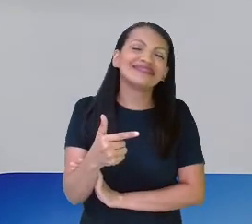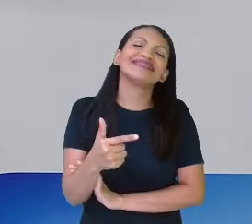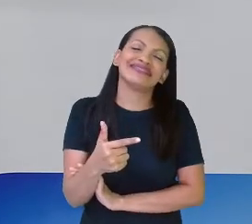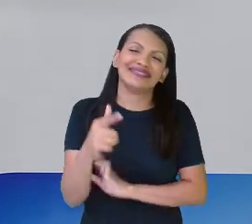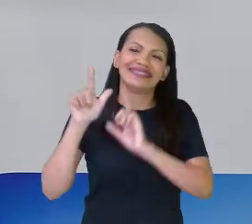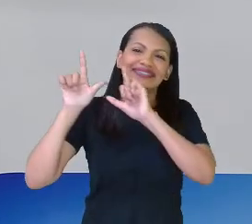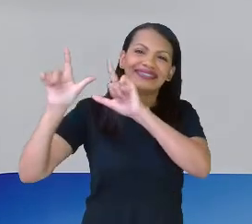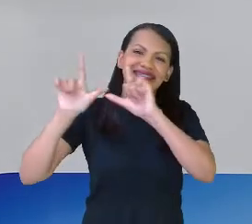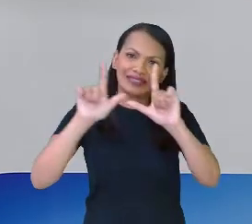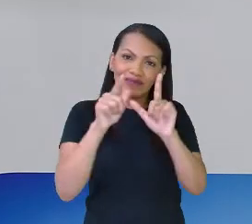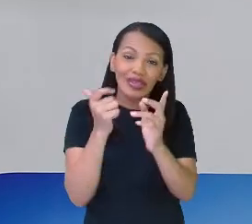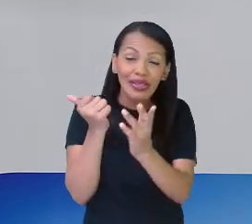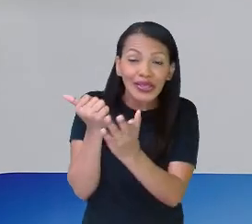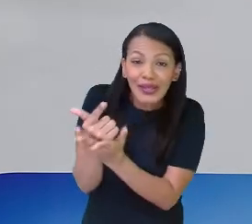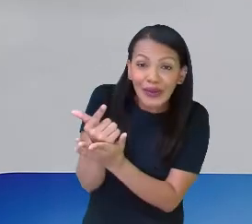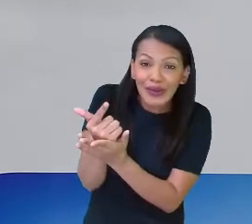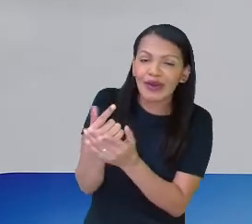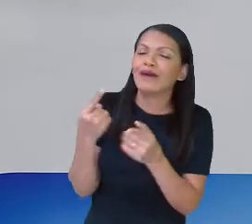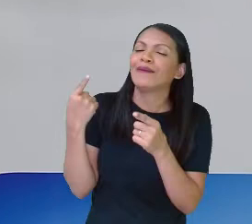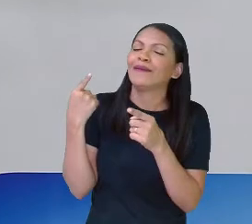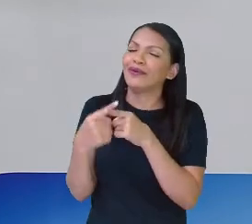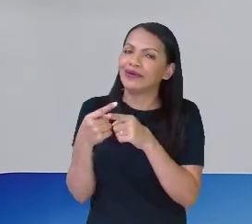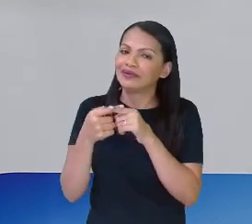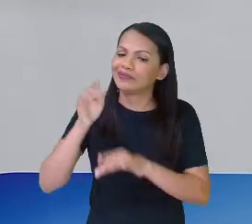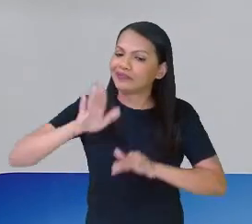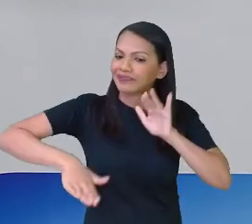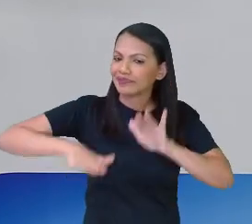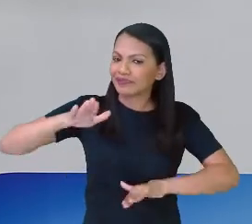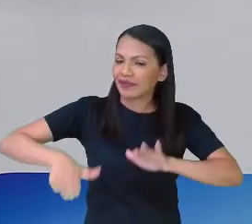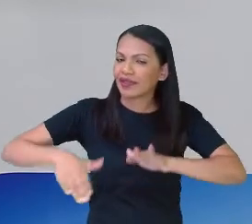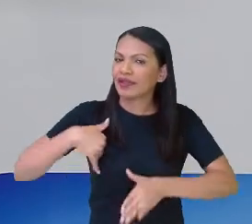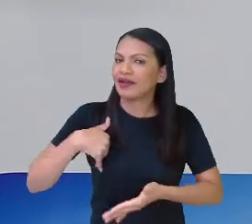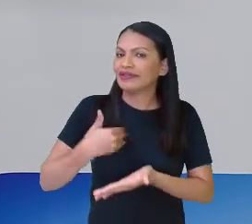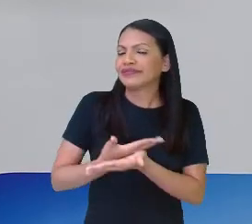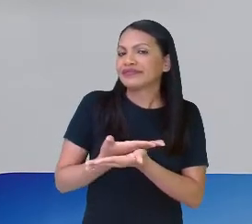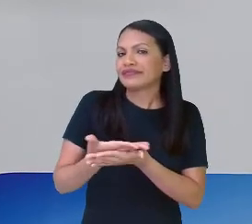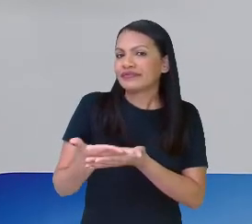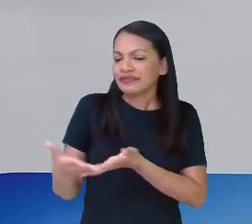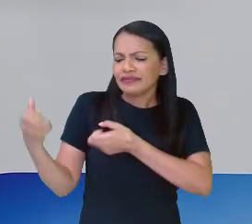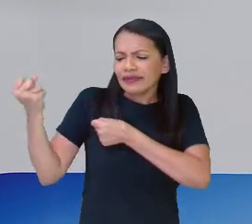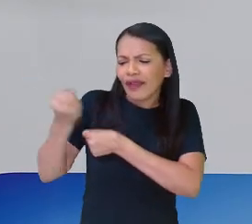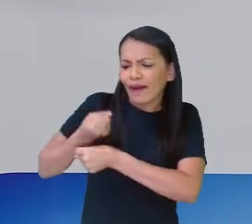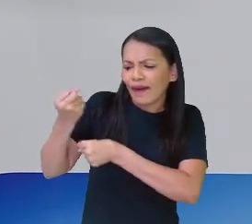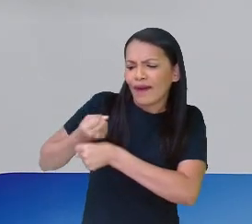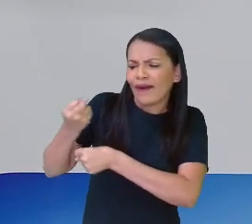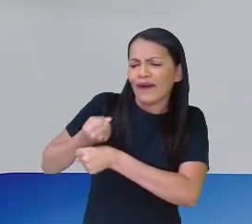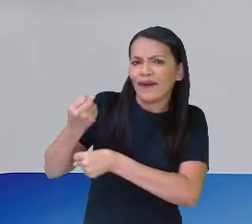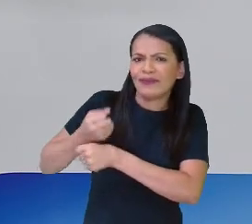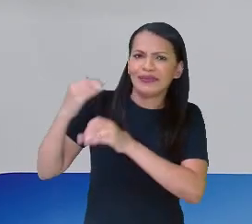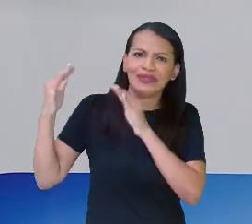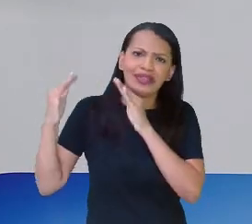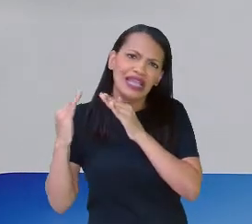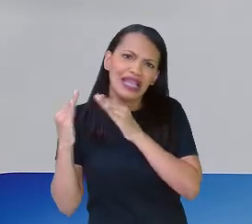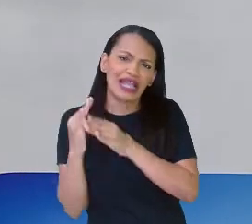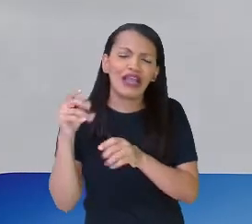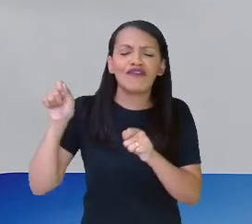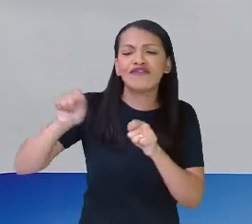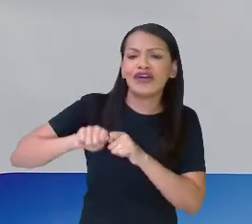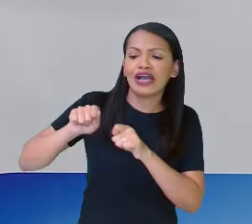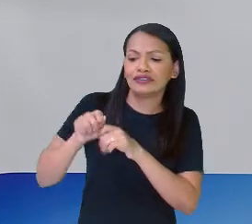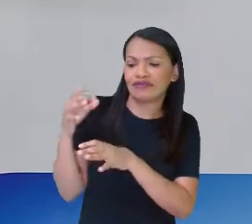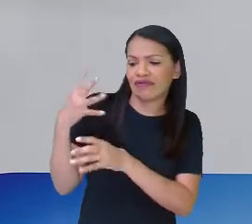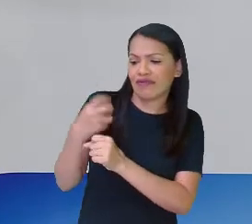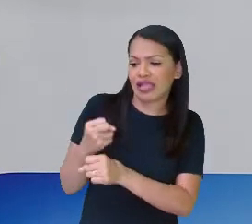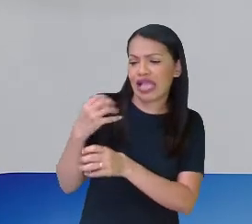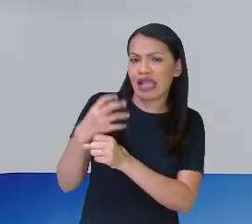vai lá e compra. Porque tem muitas vezes... Às vezes, a gente começa uma obra na casa, né? A gente faz um cálculo, aí quebra